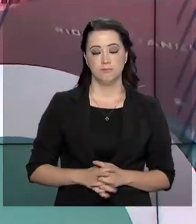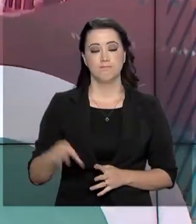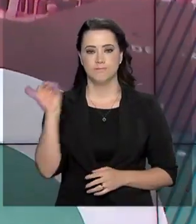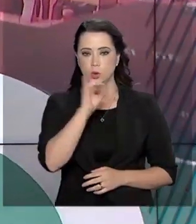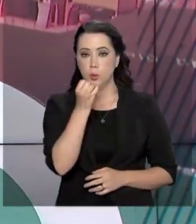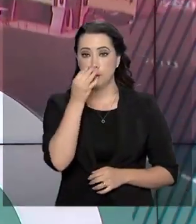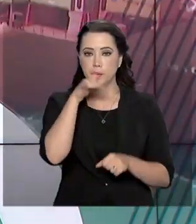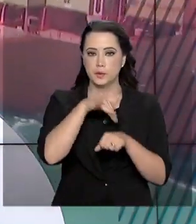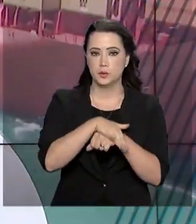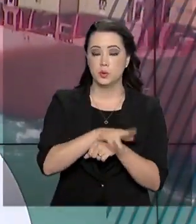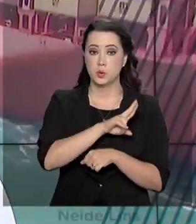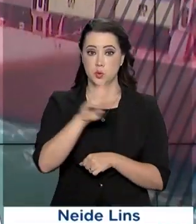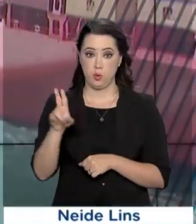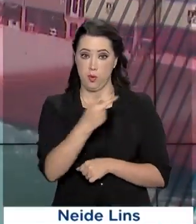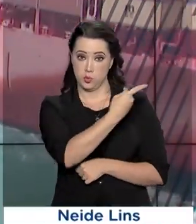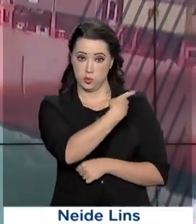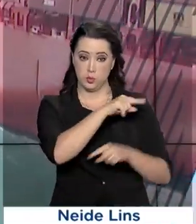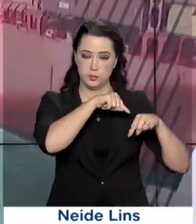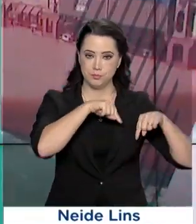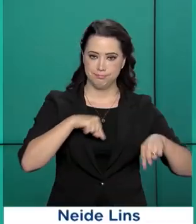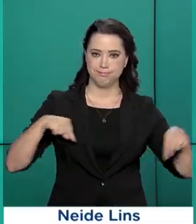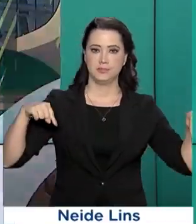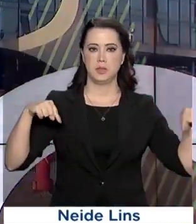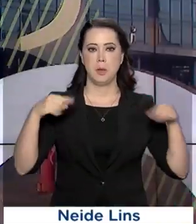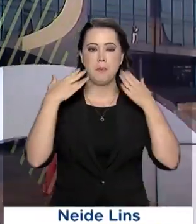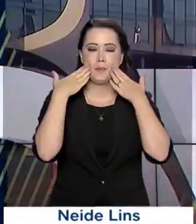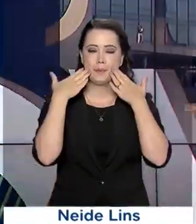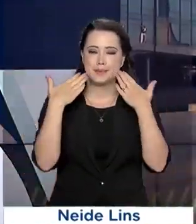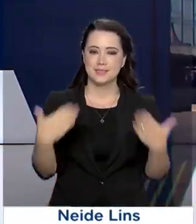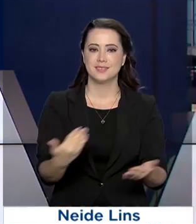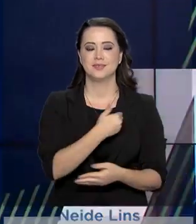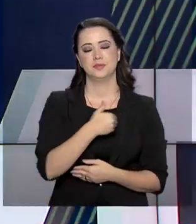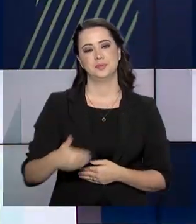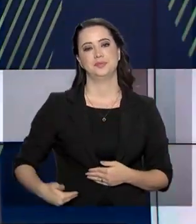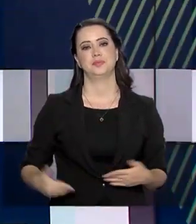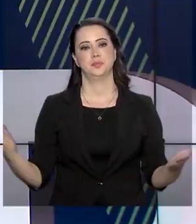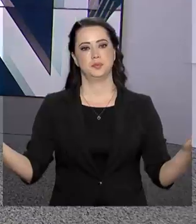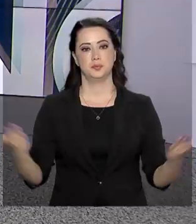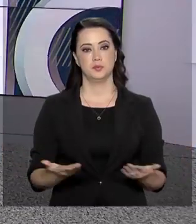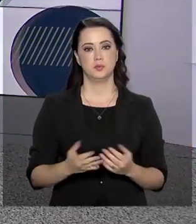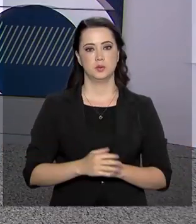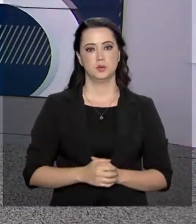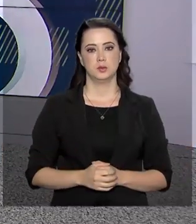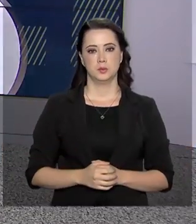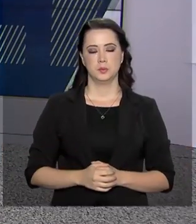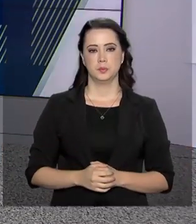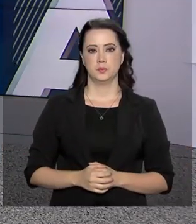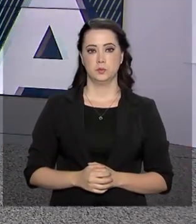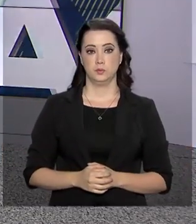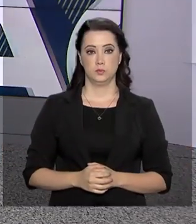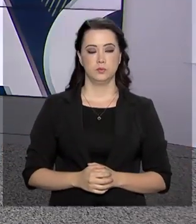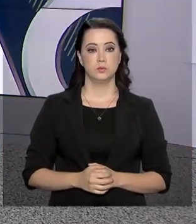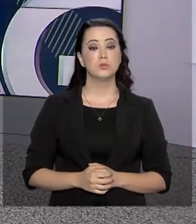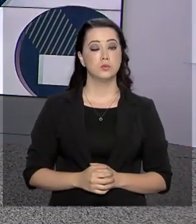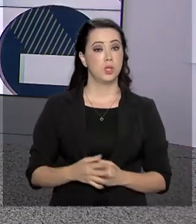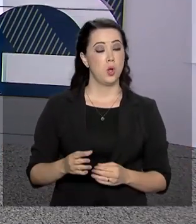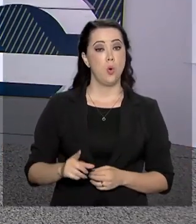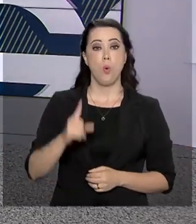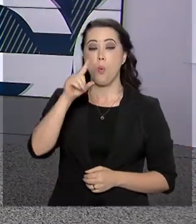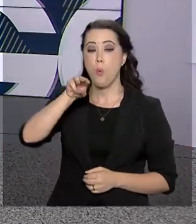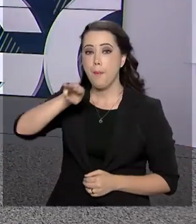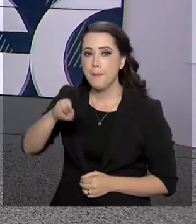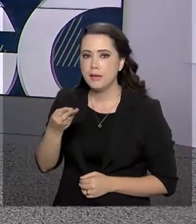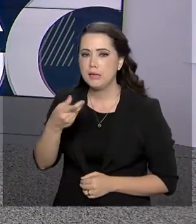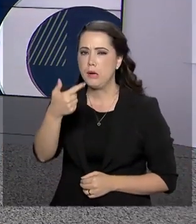Olá, boa noite, eu sou Roberto Camargo e estamos de volta com mais uma edição do Governo Agora. Colocar 1 milhão e 700